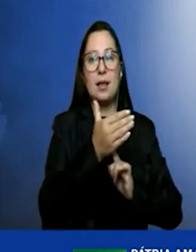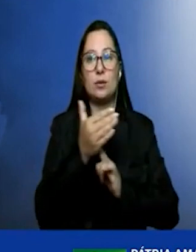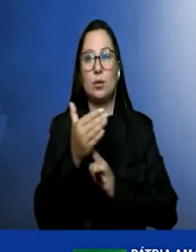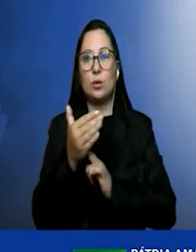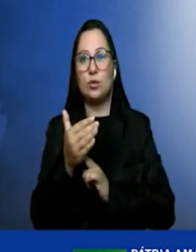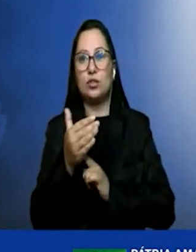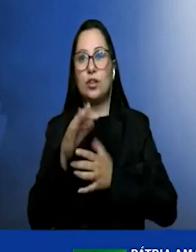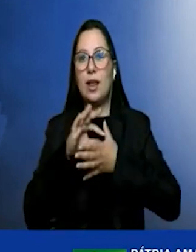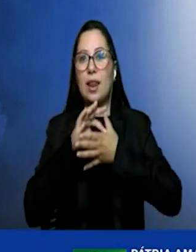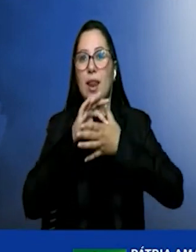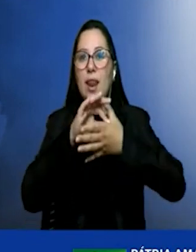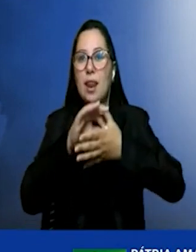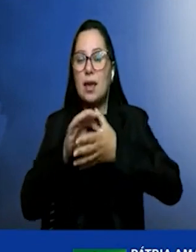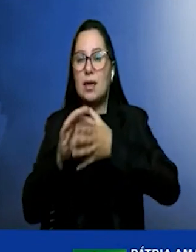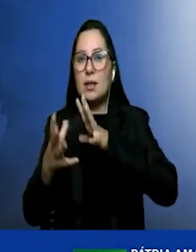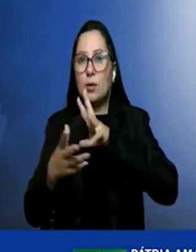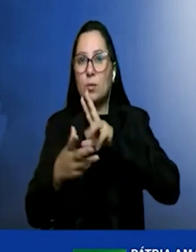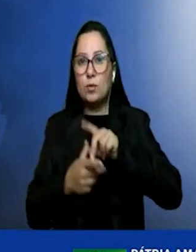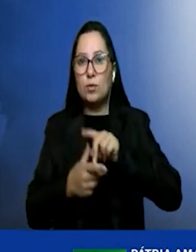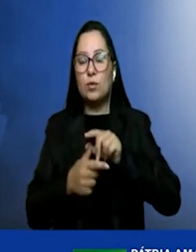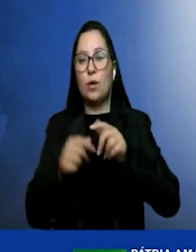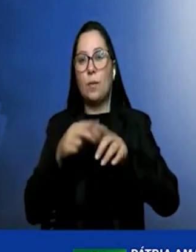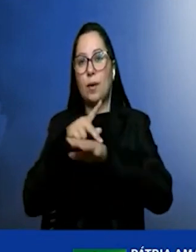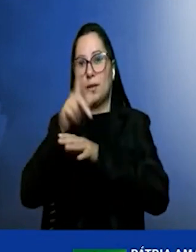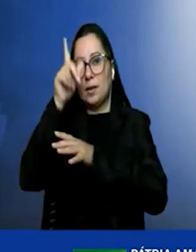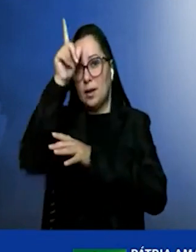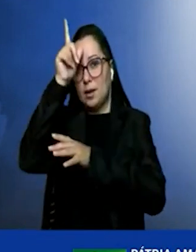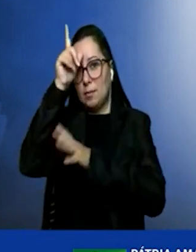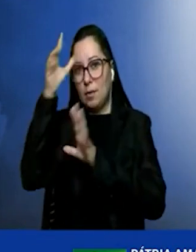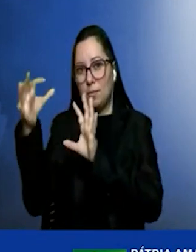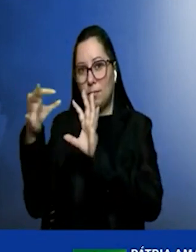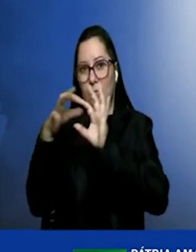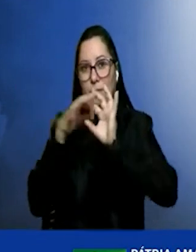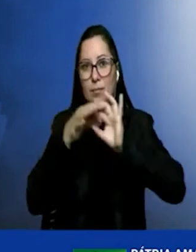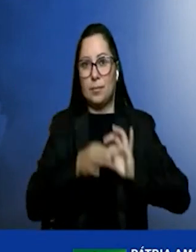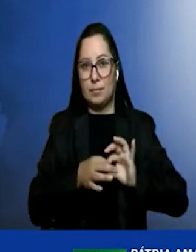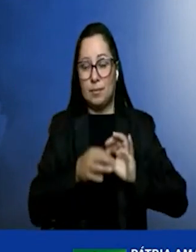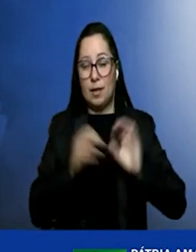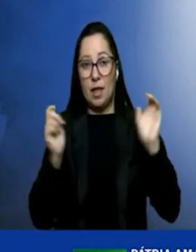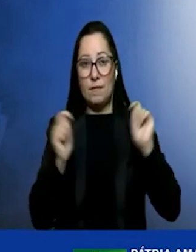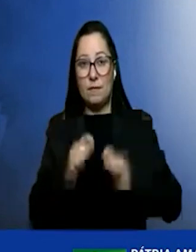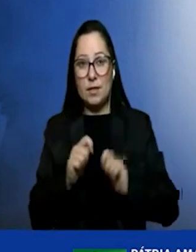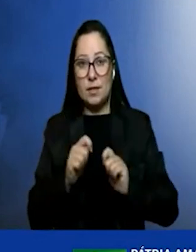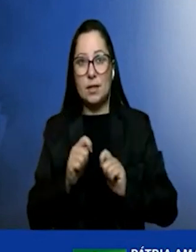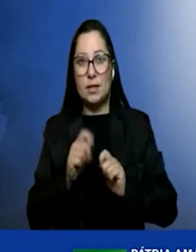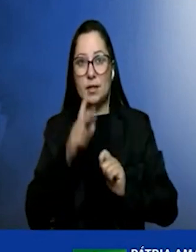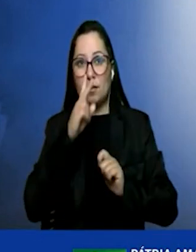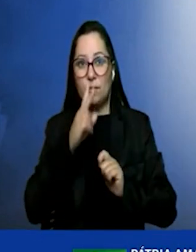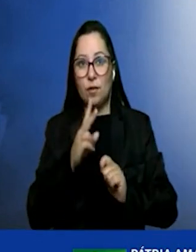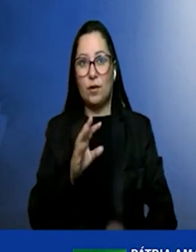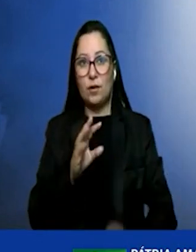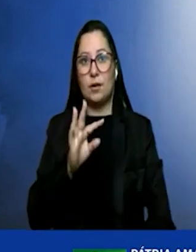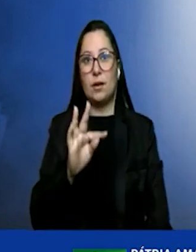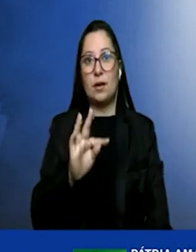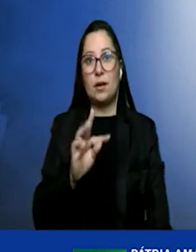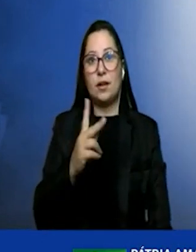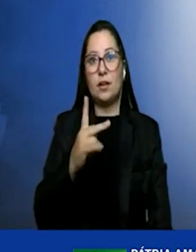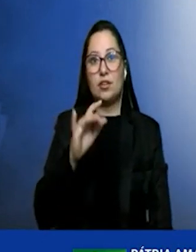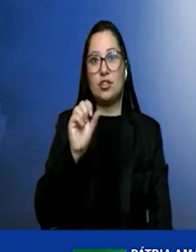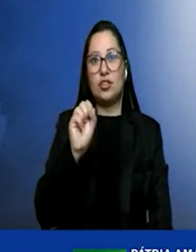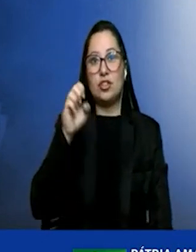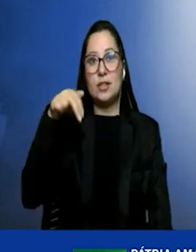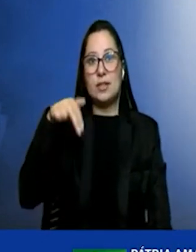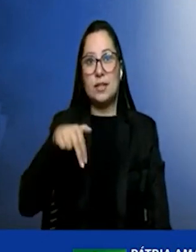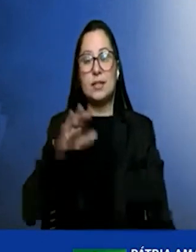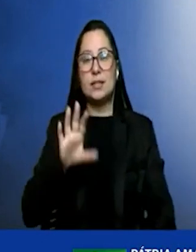mundial alemã para eletrólise de alta eficiência a Thyssen Krupp representada aqui